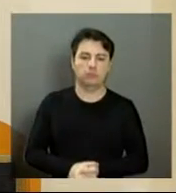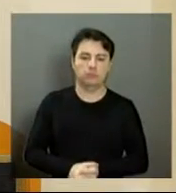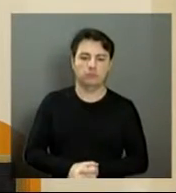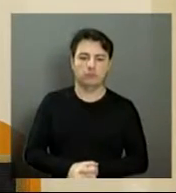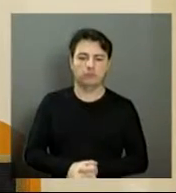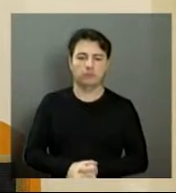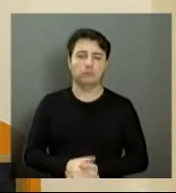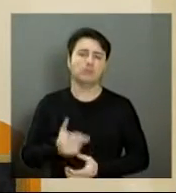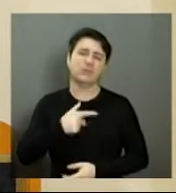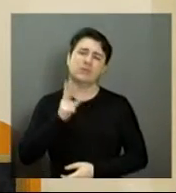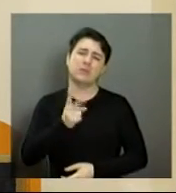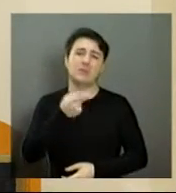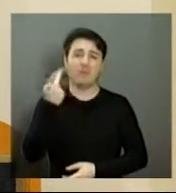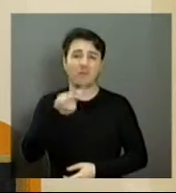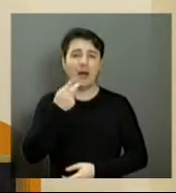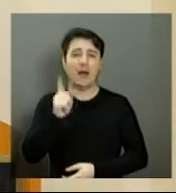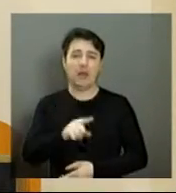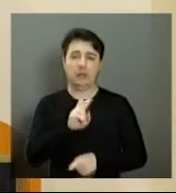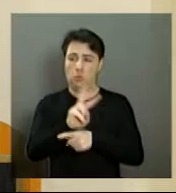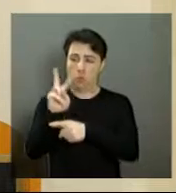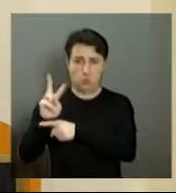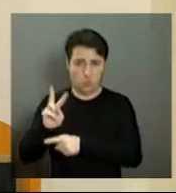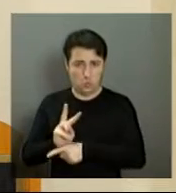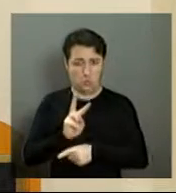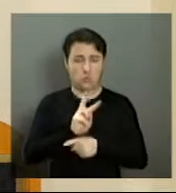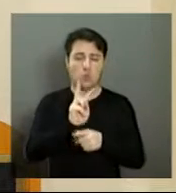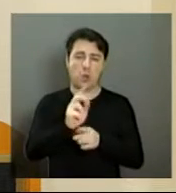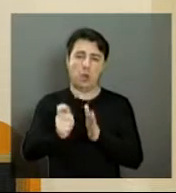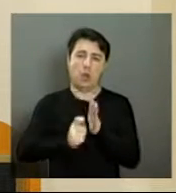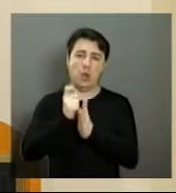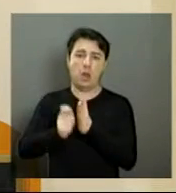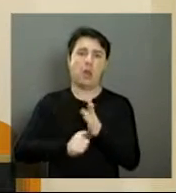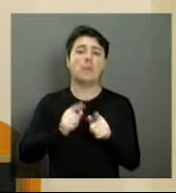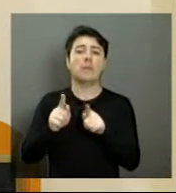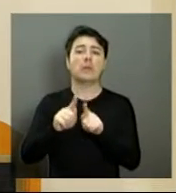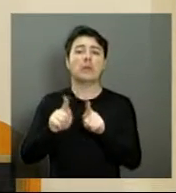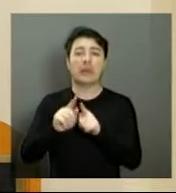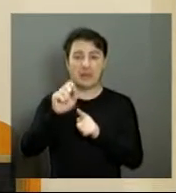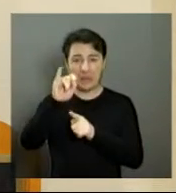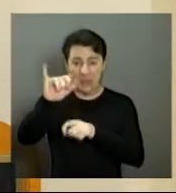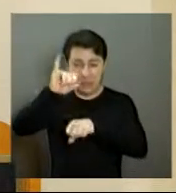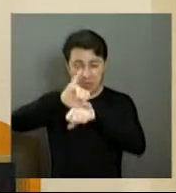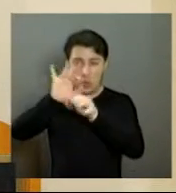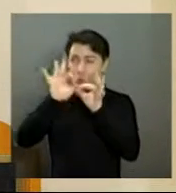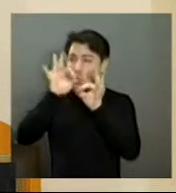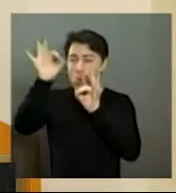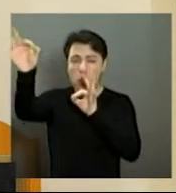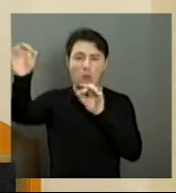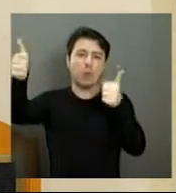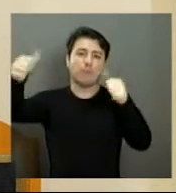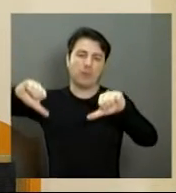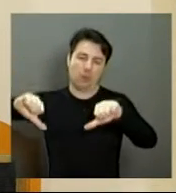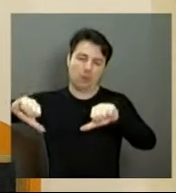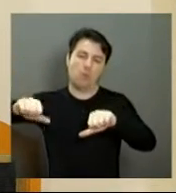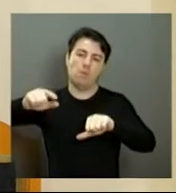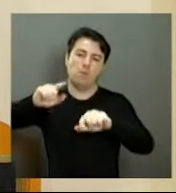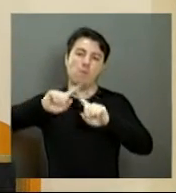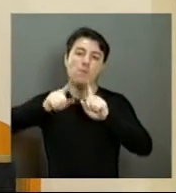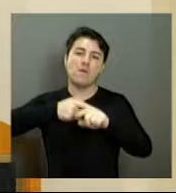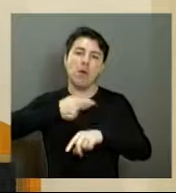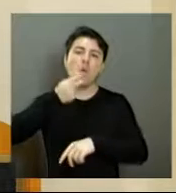batemos na tecla da zeladoria pública, da questão do abandono da periferia. Então, nós buscamos fiscalizar sempre os serviços públicos,